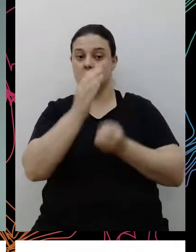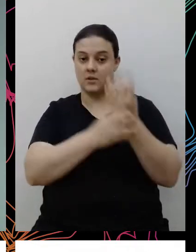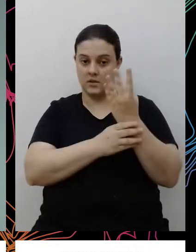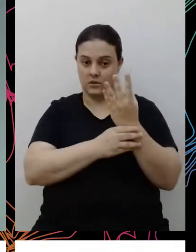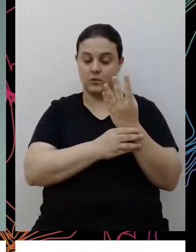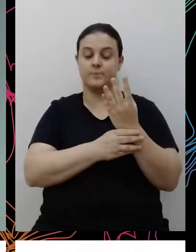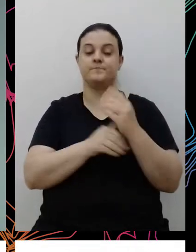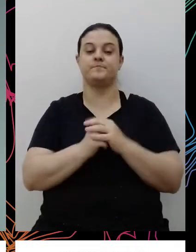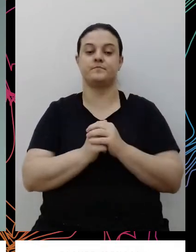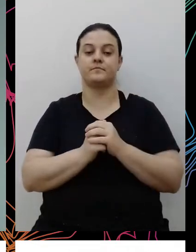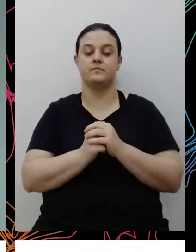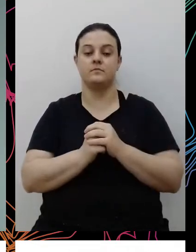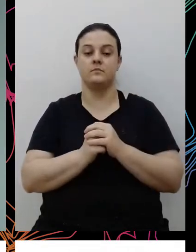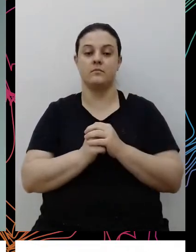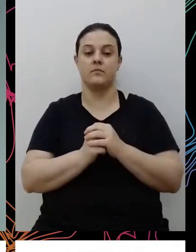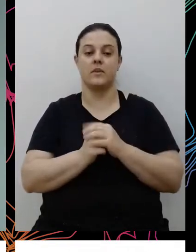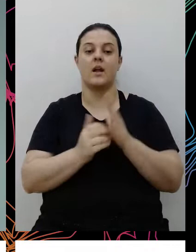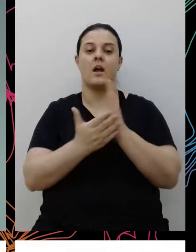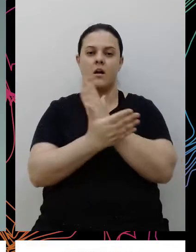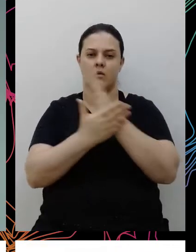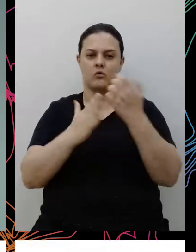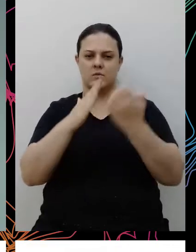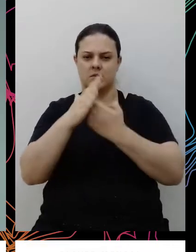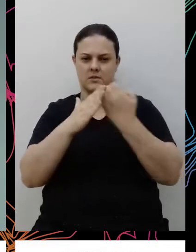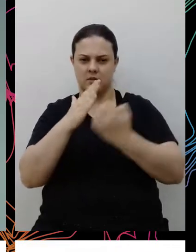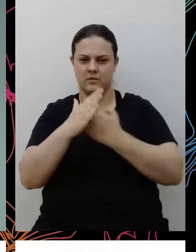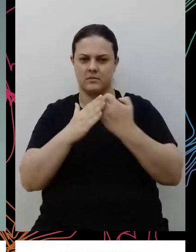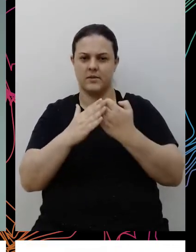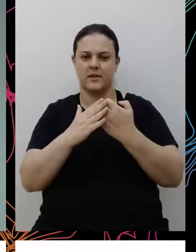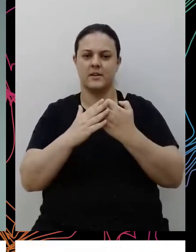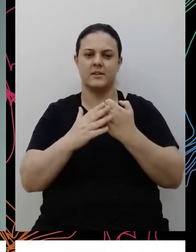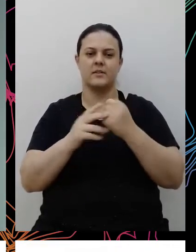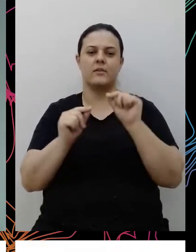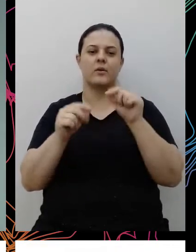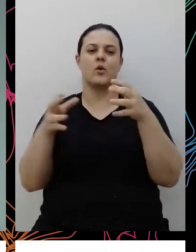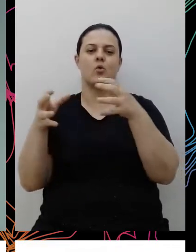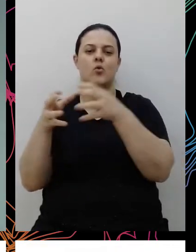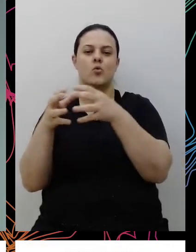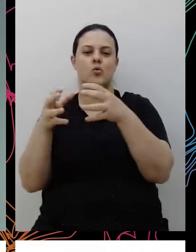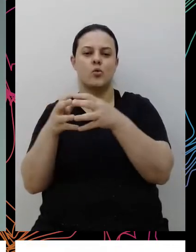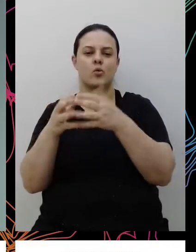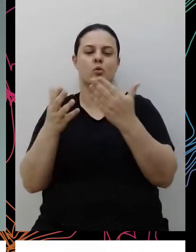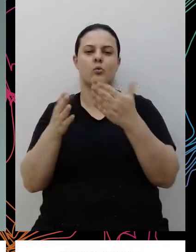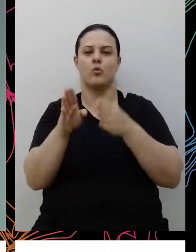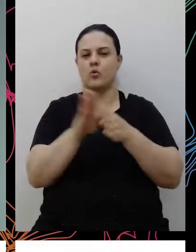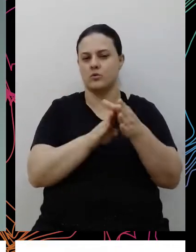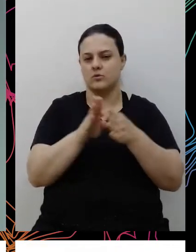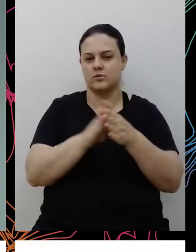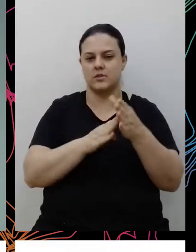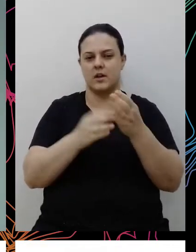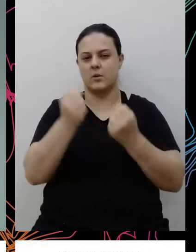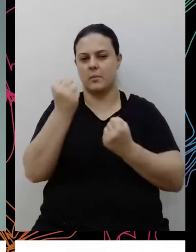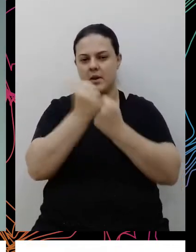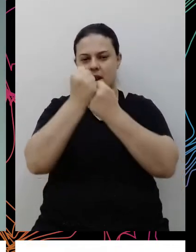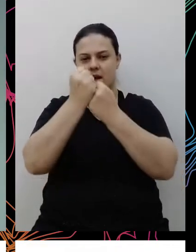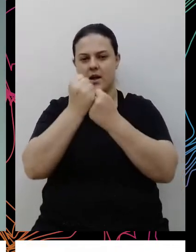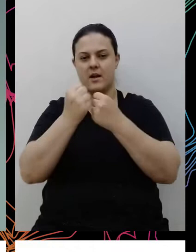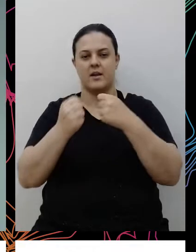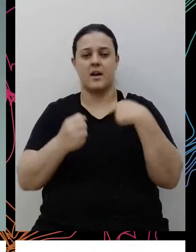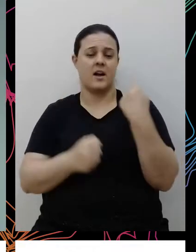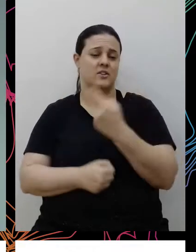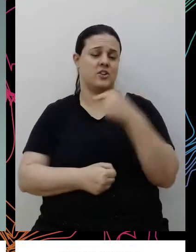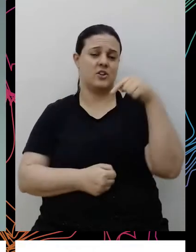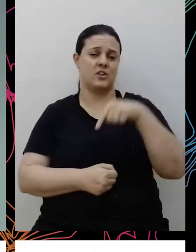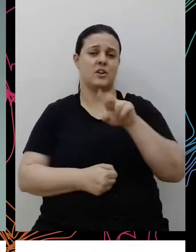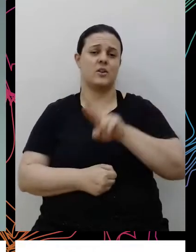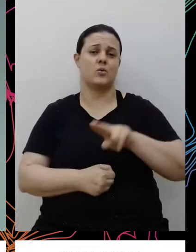de diversidade e inclusão, algumas empresas denominam como grupos, como conselho, como pilares, enfim, a gente denominou